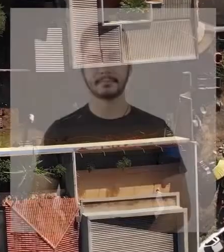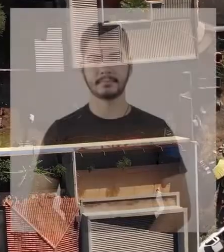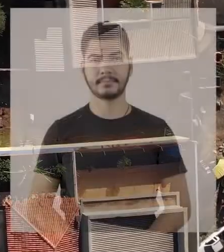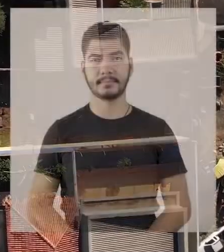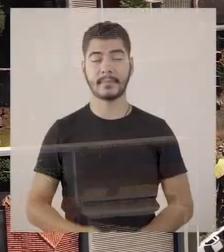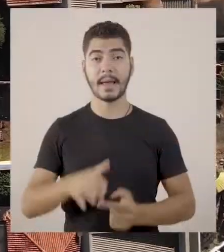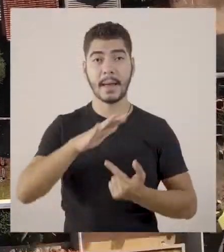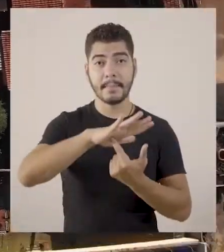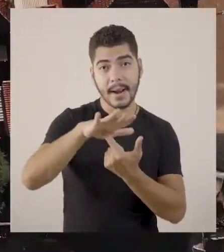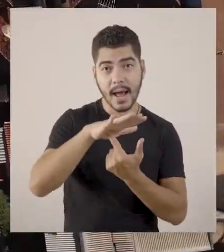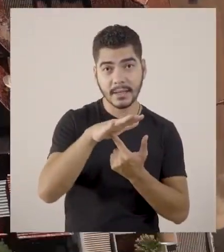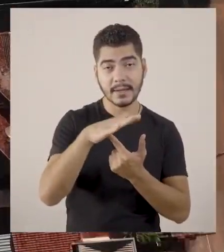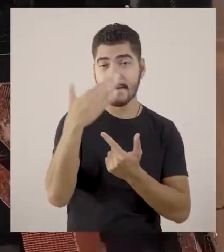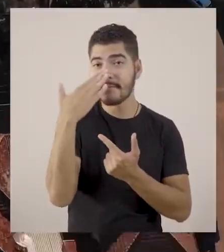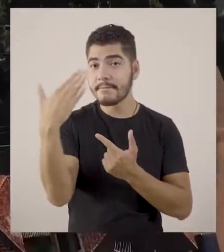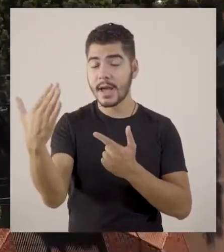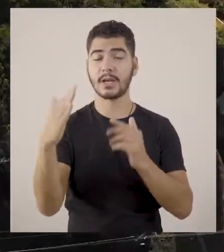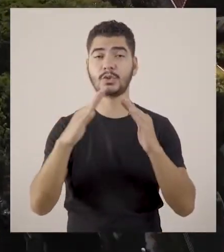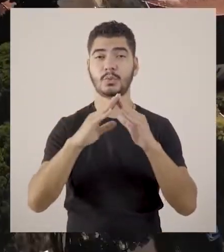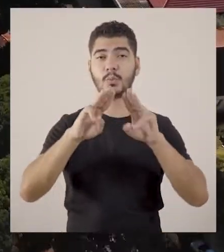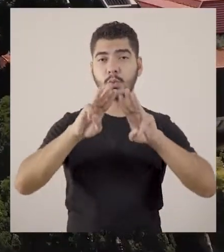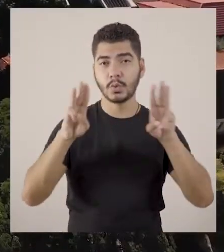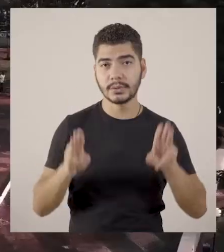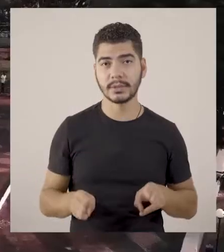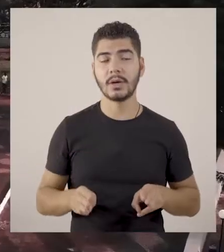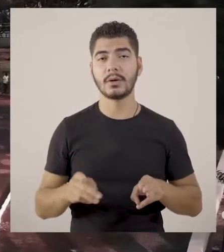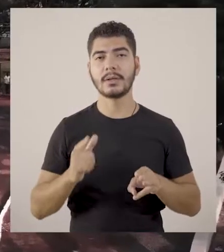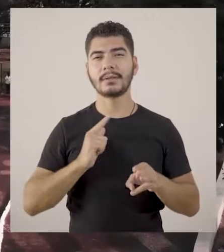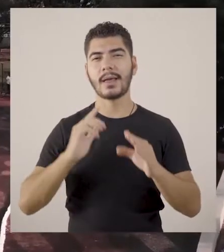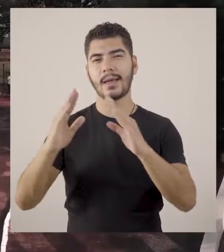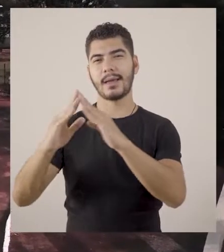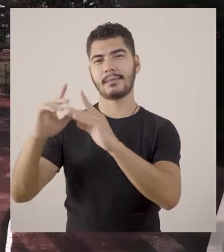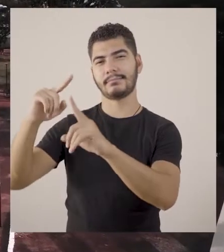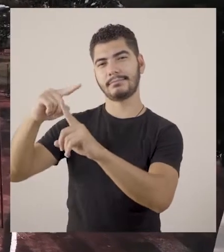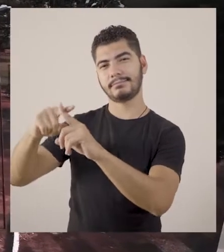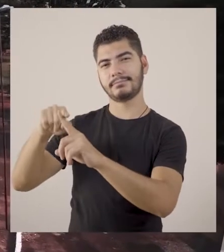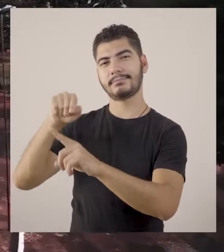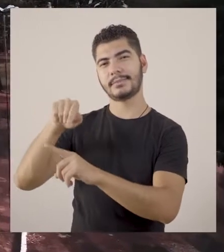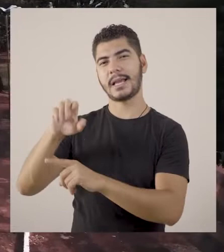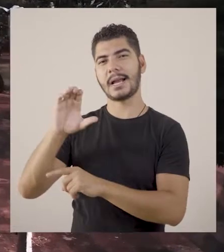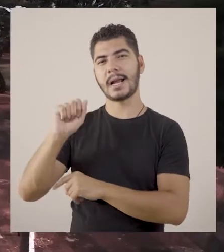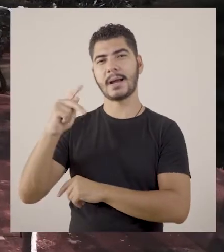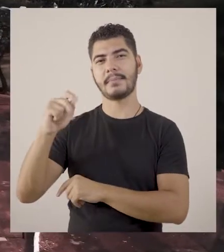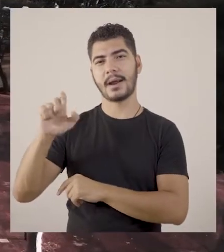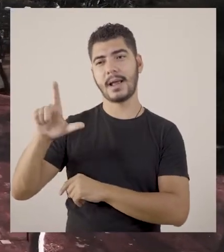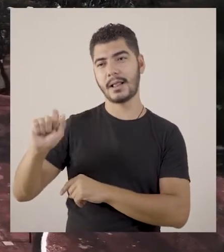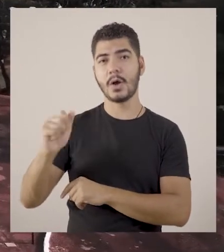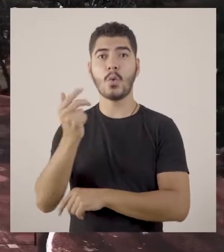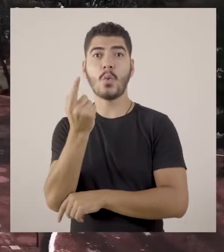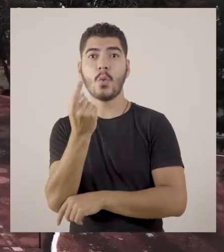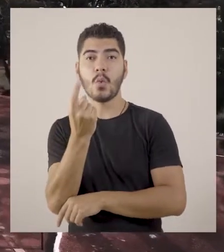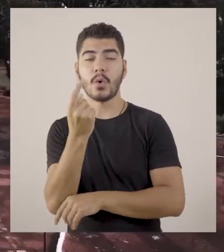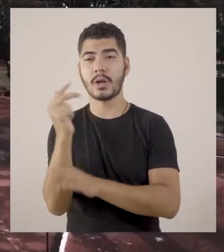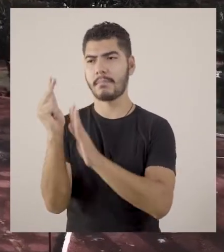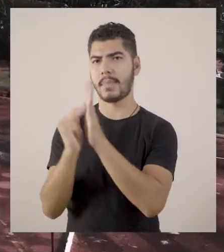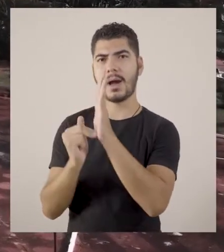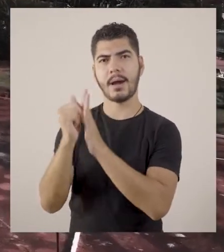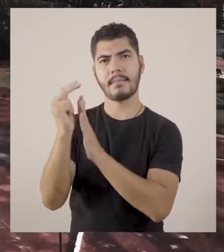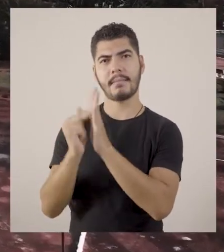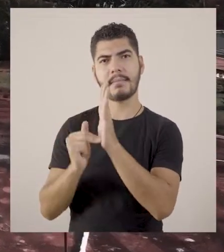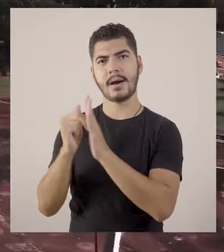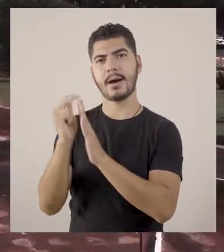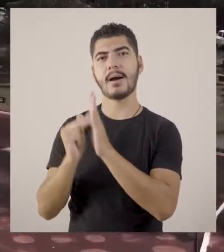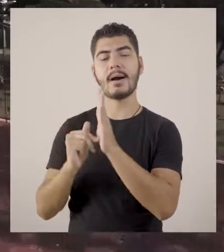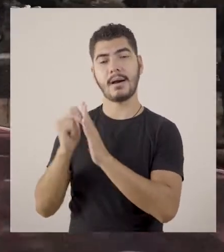Na praça, em frente ao museu, a Capela de Santo Antônio abriga a única tela pintada pelo